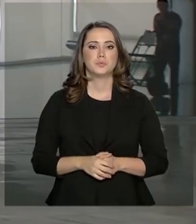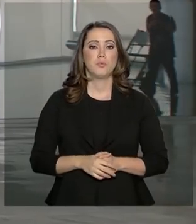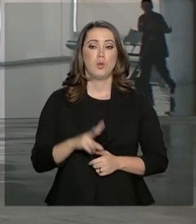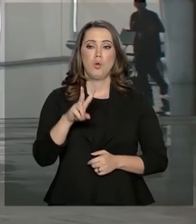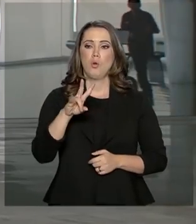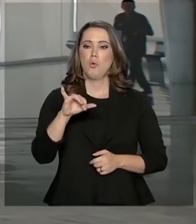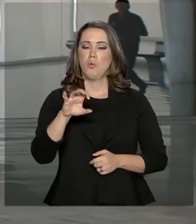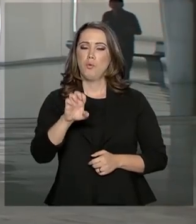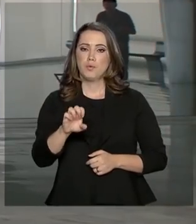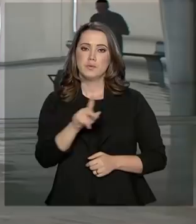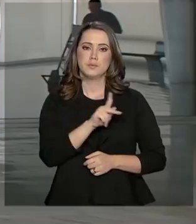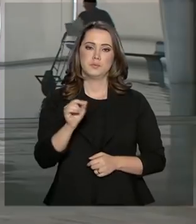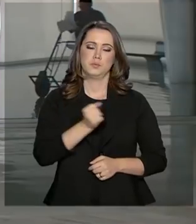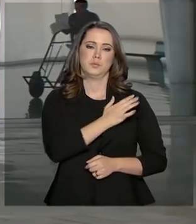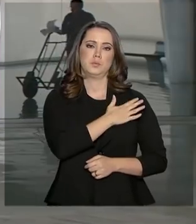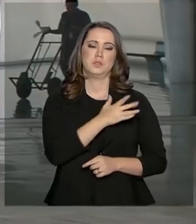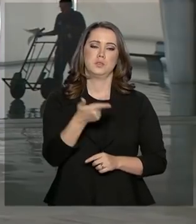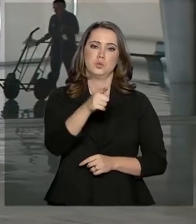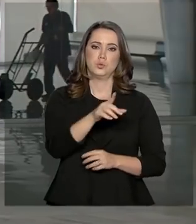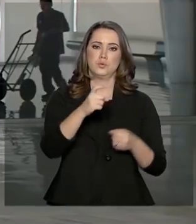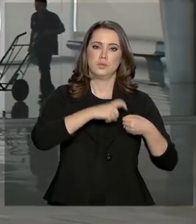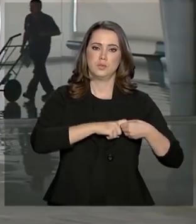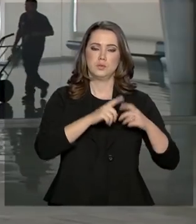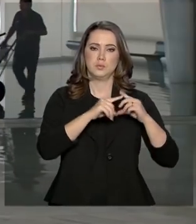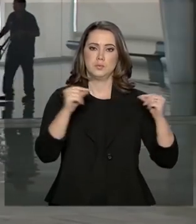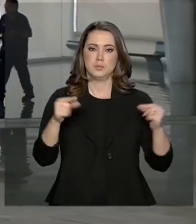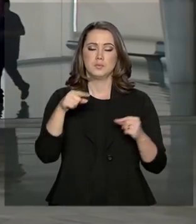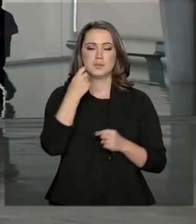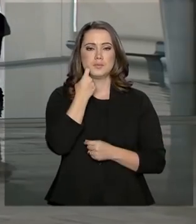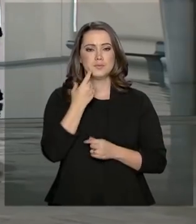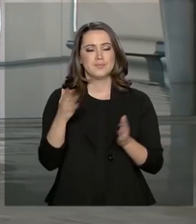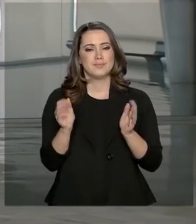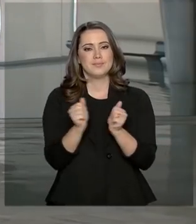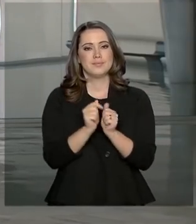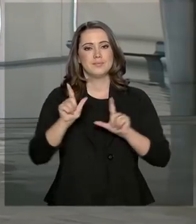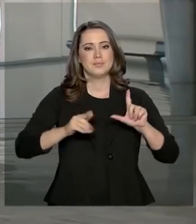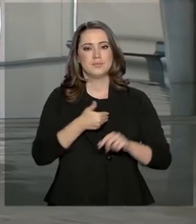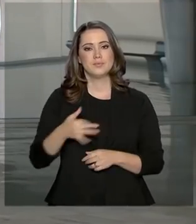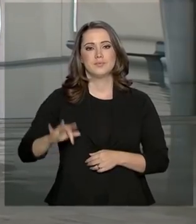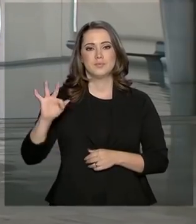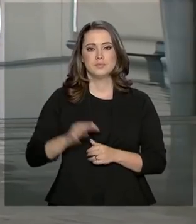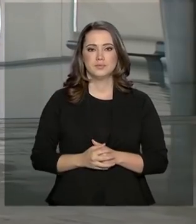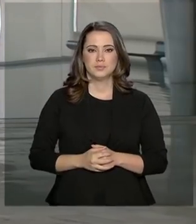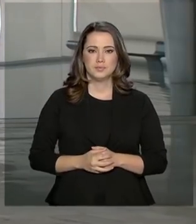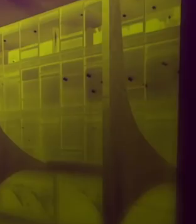vice-presidente retorna à Brasília nesta sexta-feira. Fique na NBR, a TV do Governo Federal. Tchau.